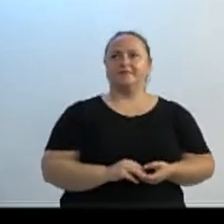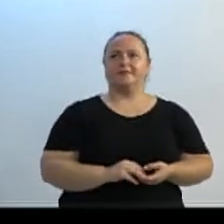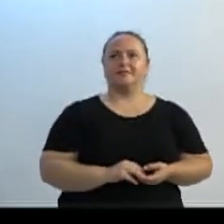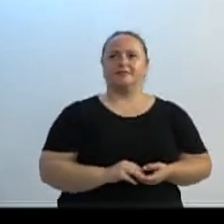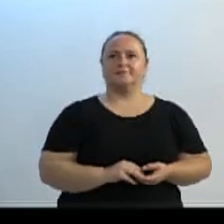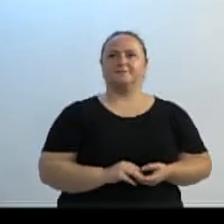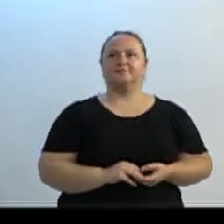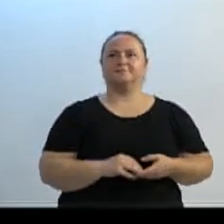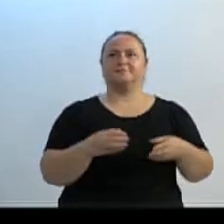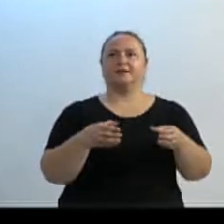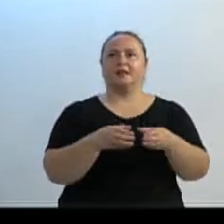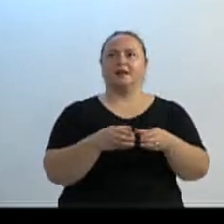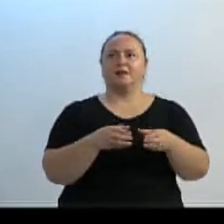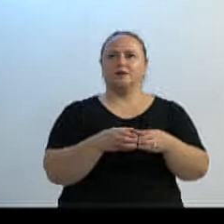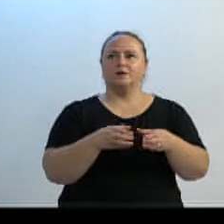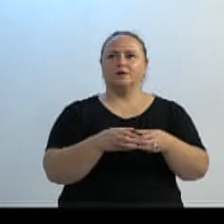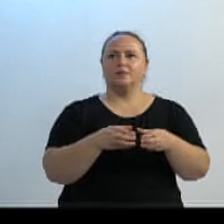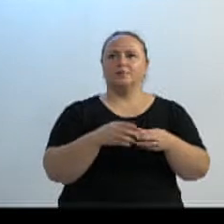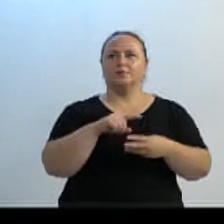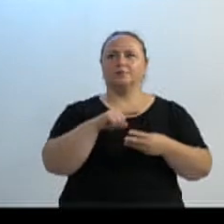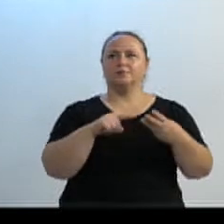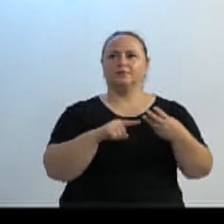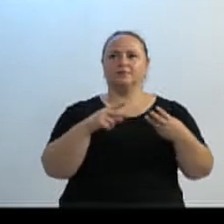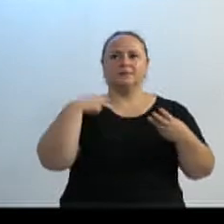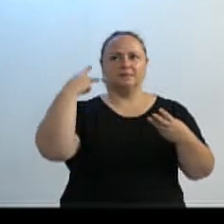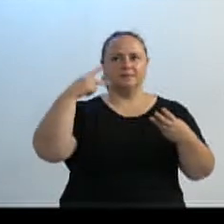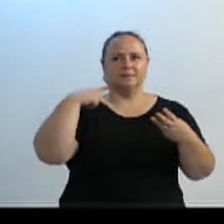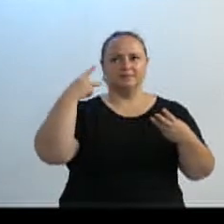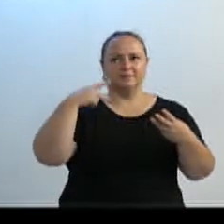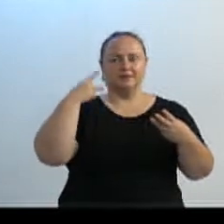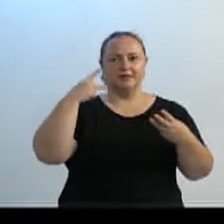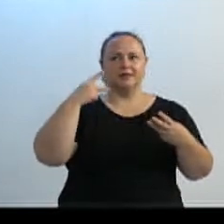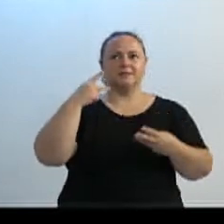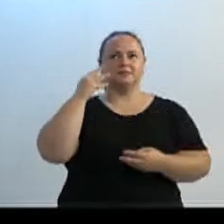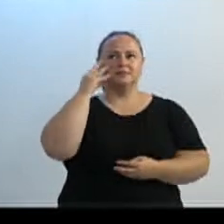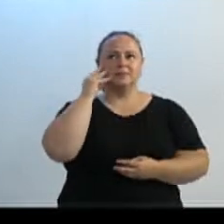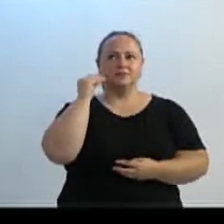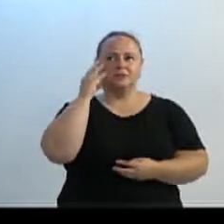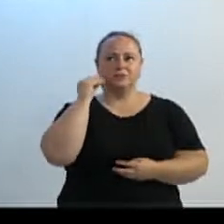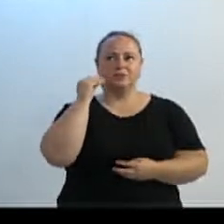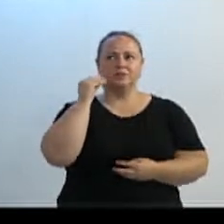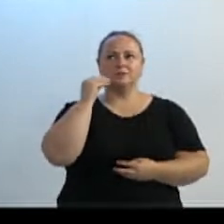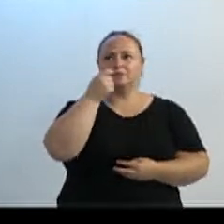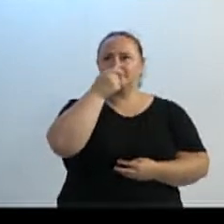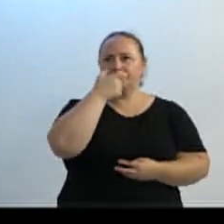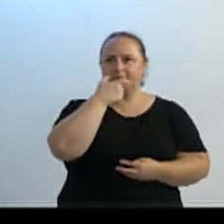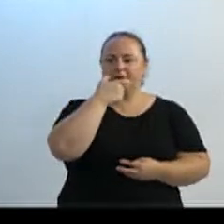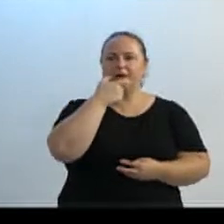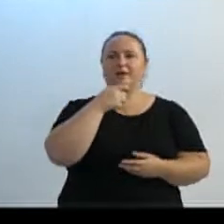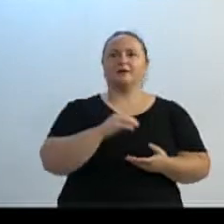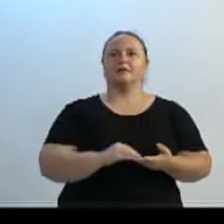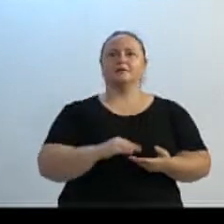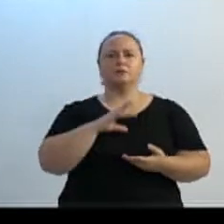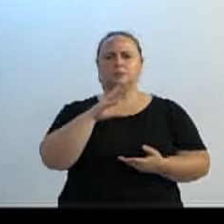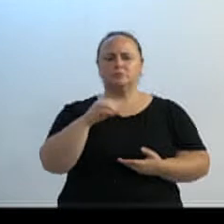desse grupo ali, três vereadores que foram convidados, vereador Gilson, Becker, deputado Ricardo Alba, deputado Ivan,